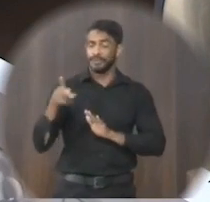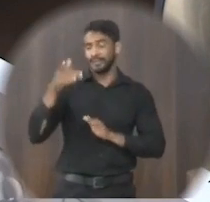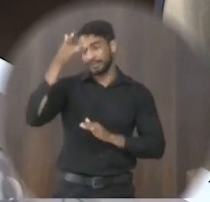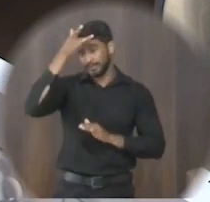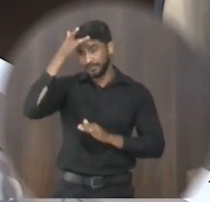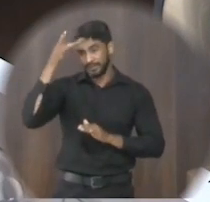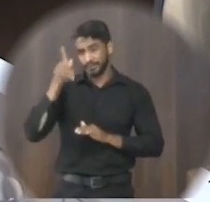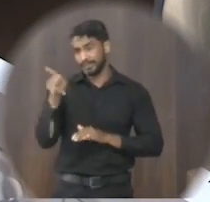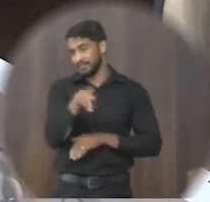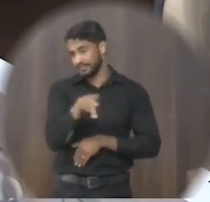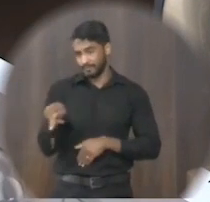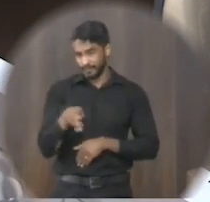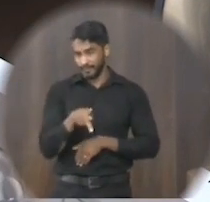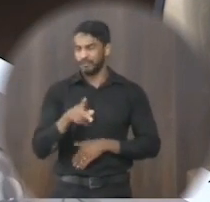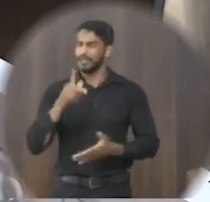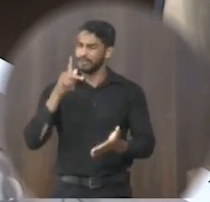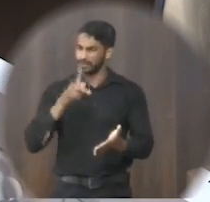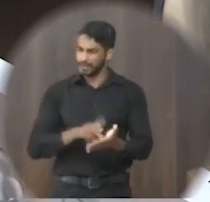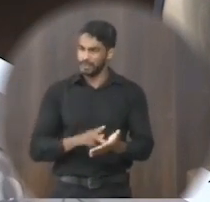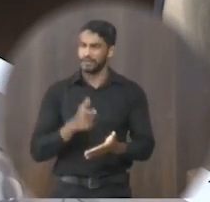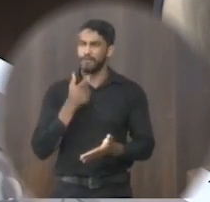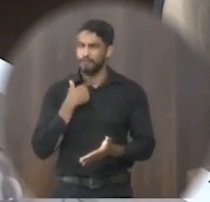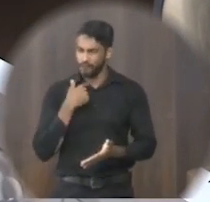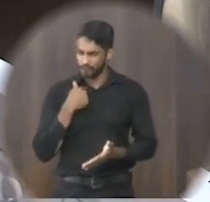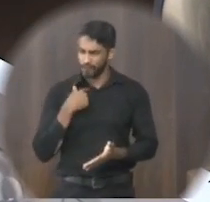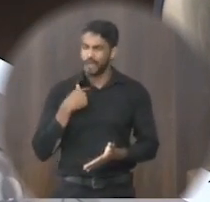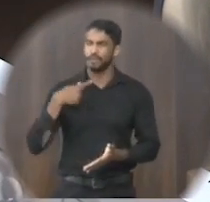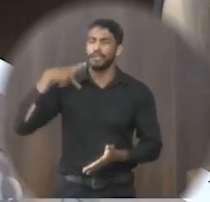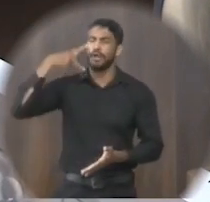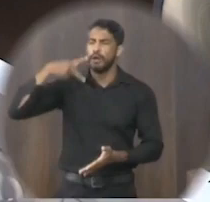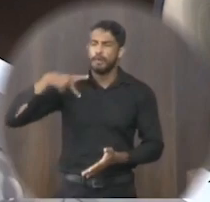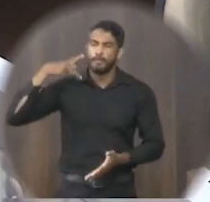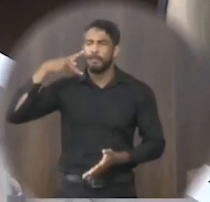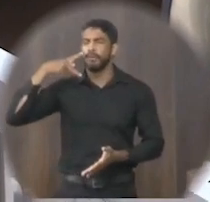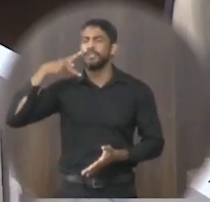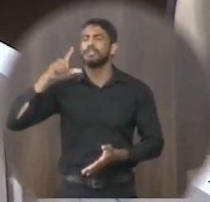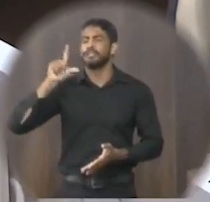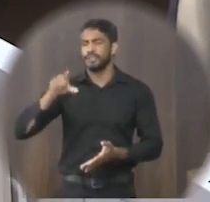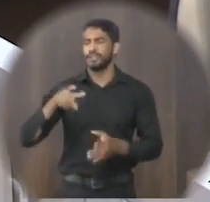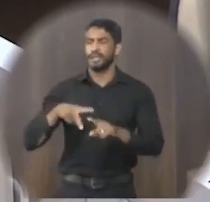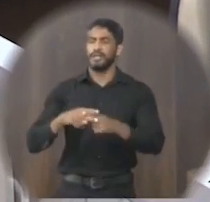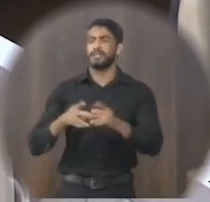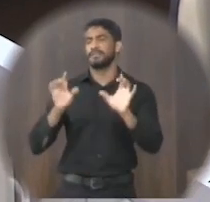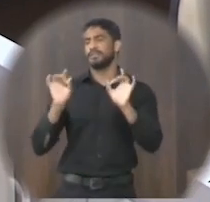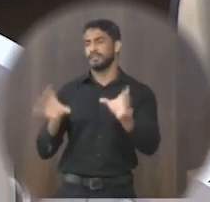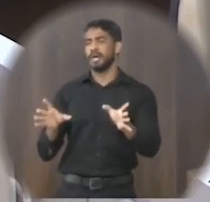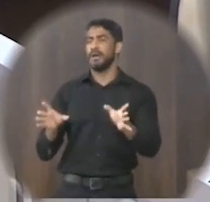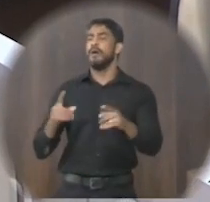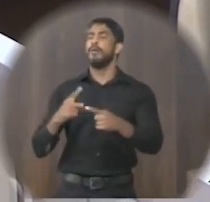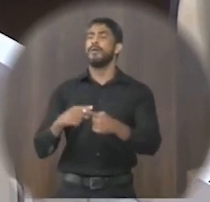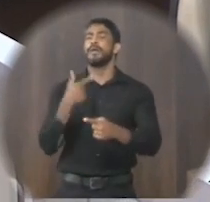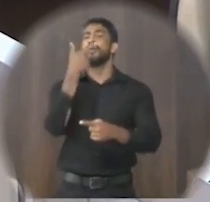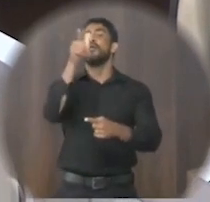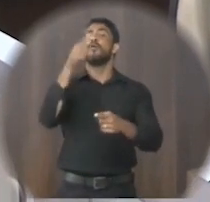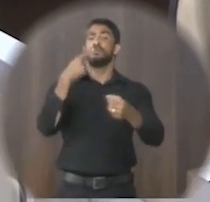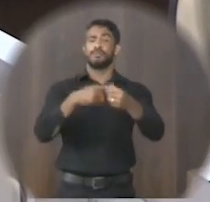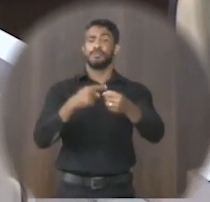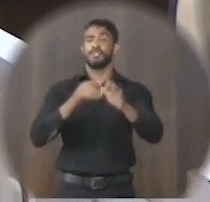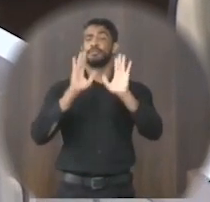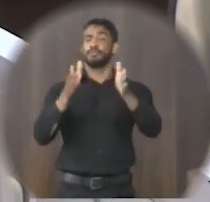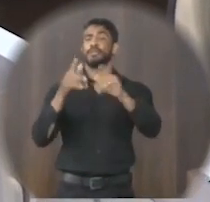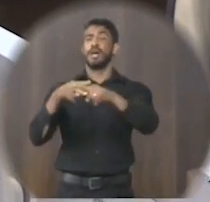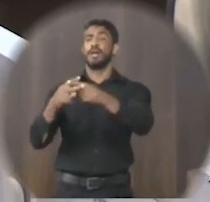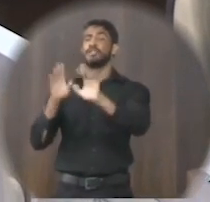então eu tenho certeza se tivesse vontade política já teria sido resolvido porque os outros municípios todos resolveram ir na UBA não